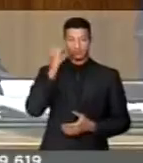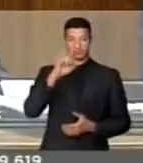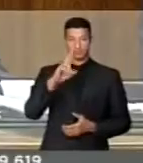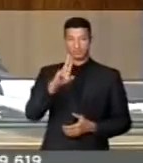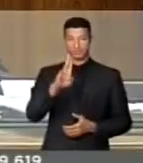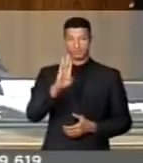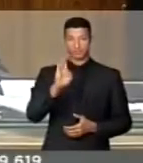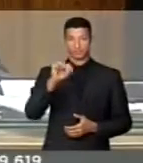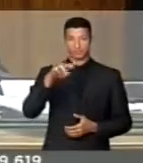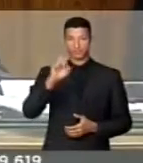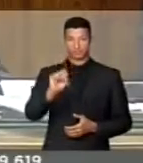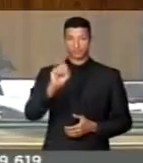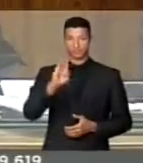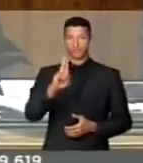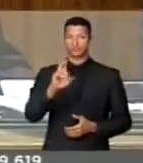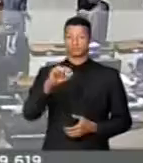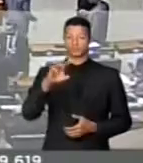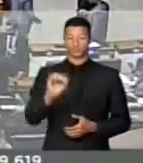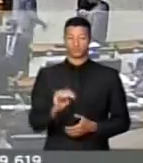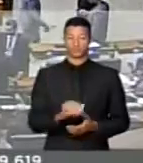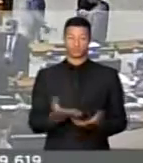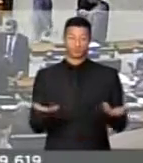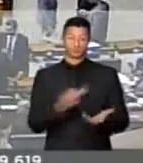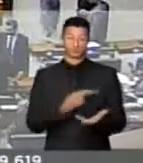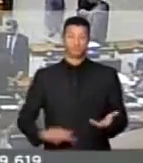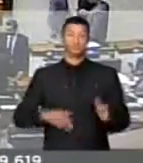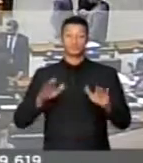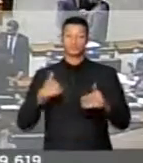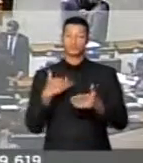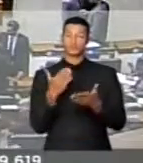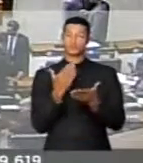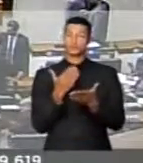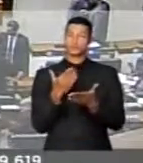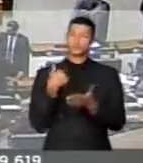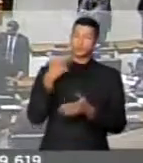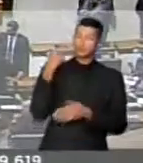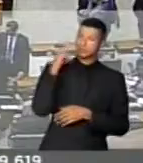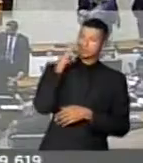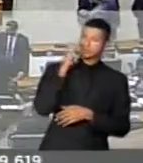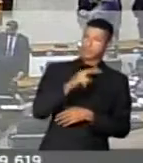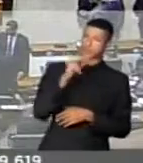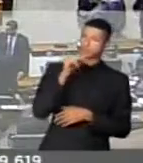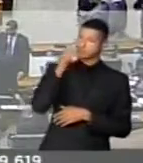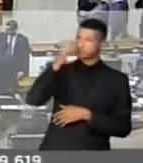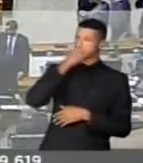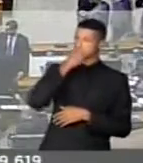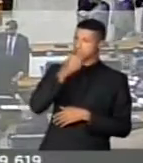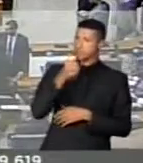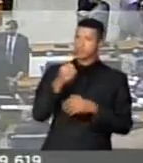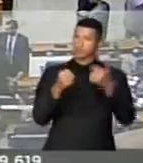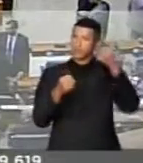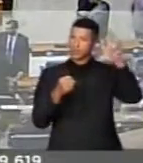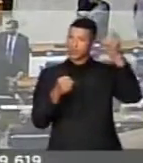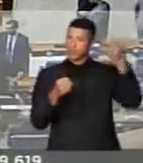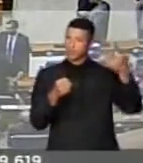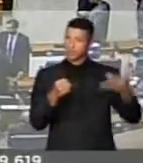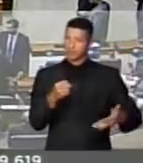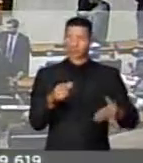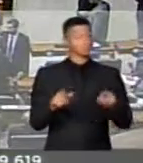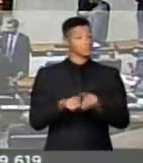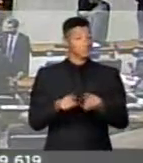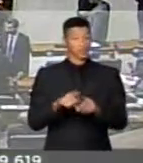Senhor Presidente, quando acabo de ver esse pronunciamento e tantos outros em plenário,